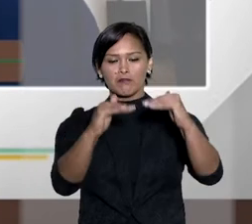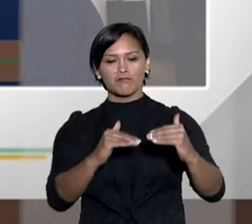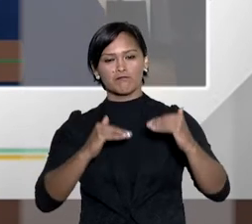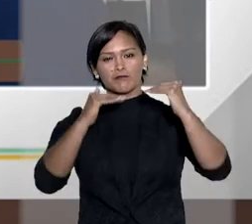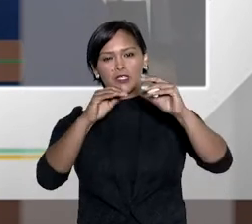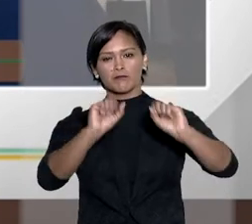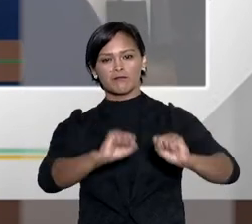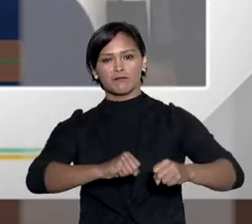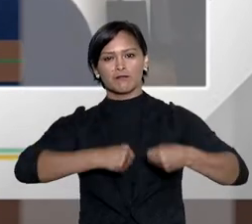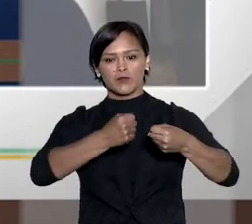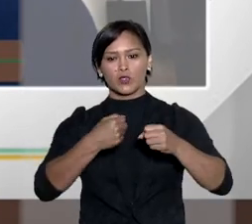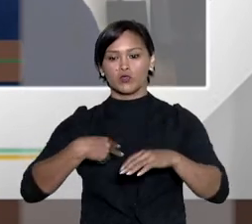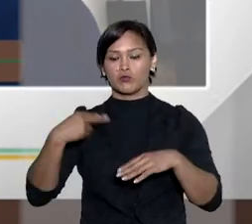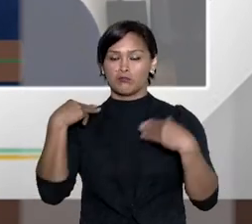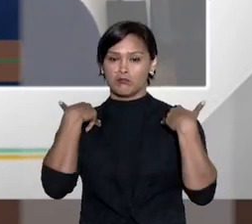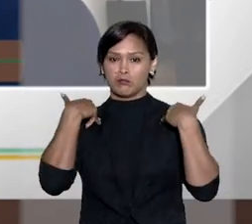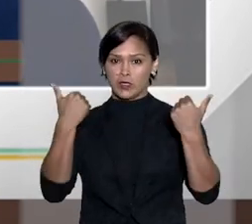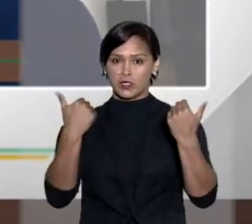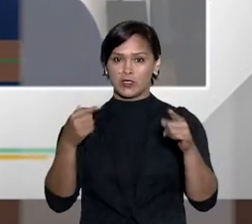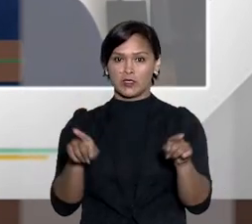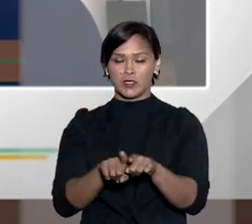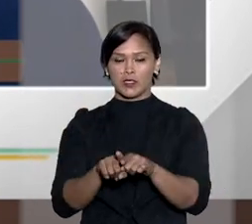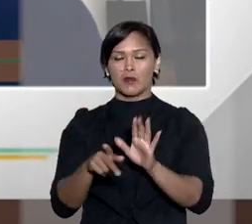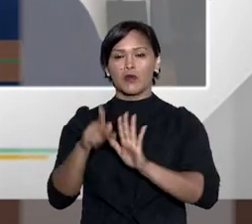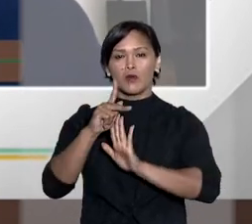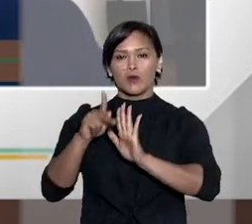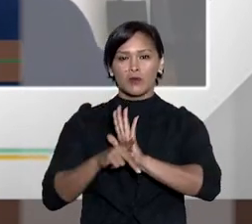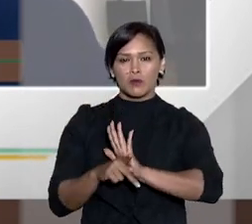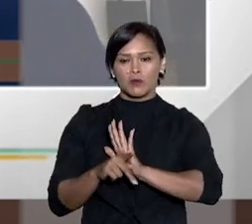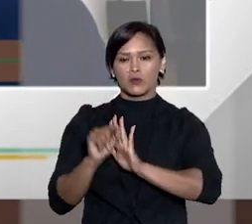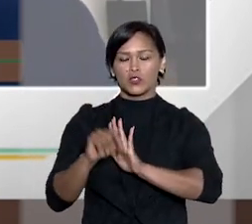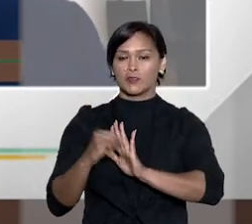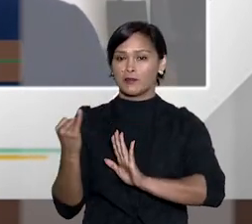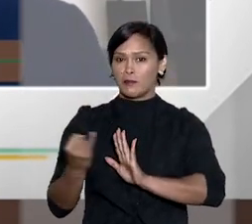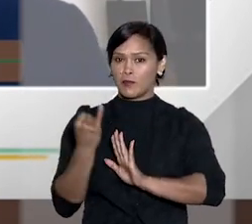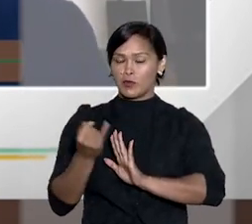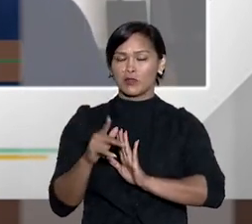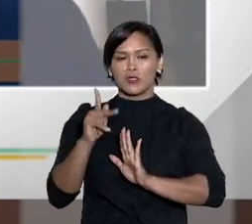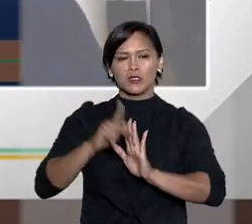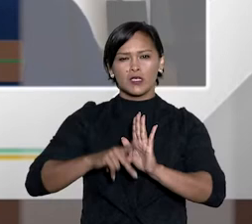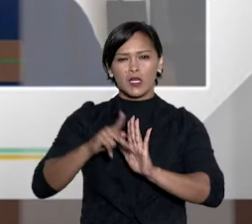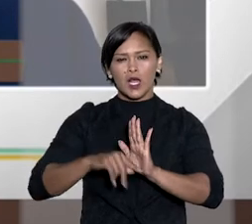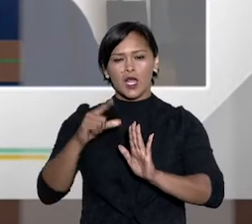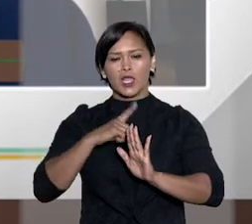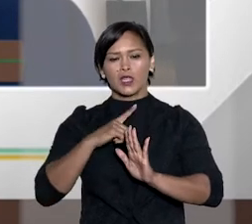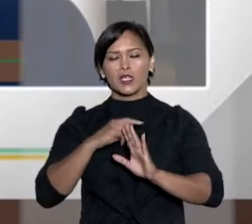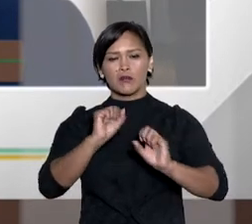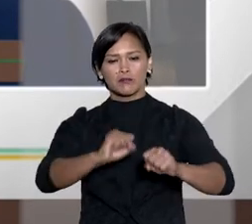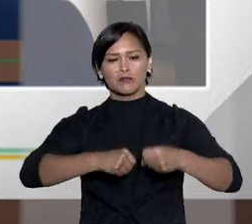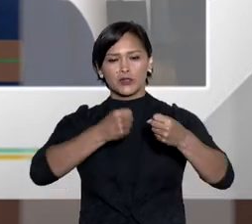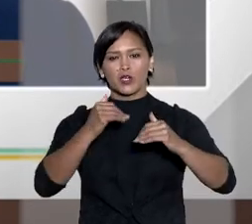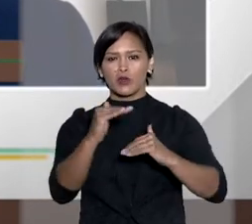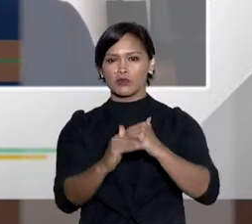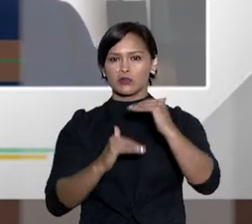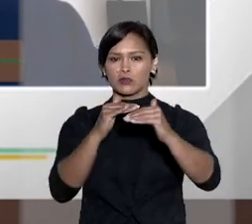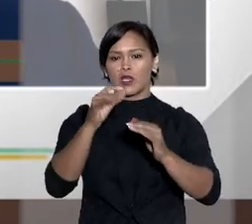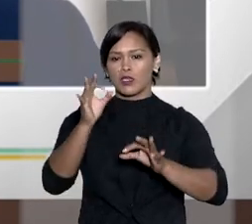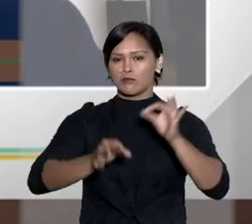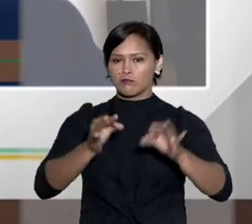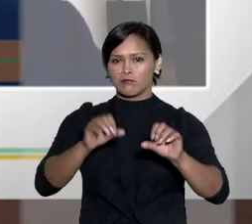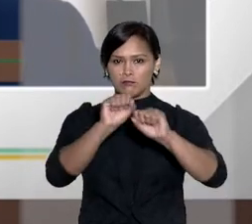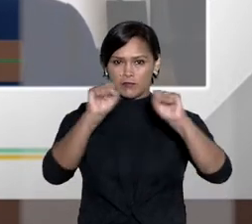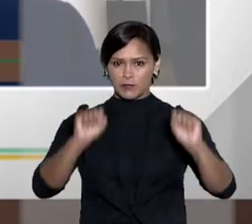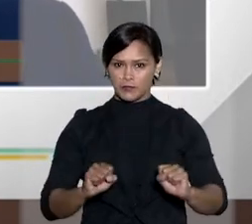engajamento dos seus magistrados em projetos relevantes que têm potencial de evoluir o sistema dos juizados especiais.